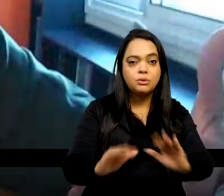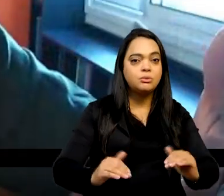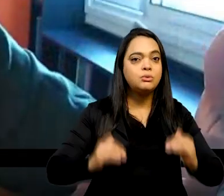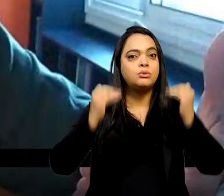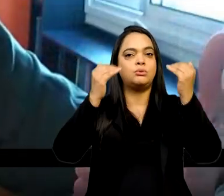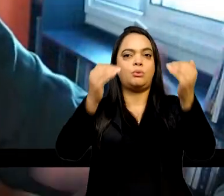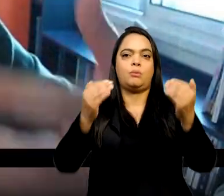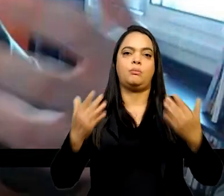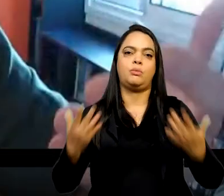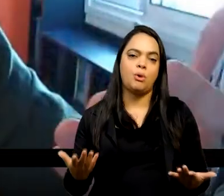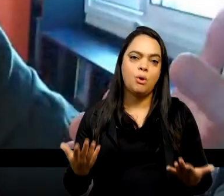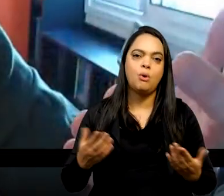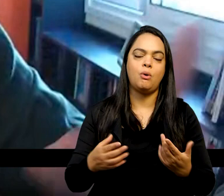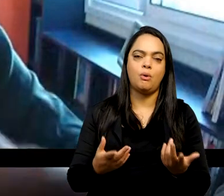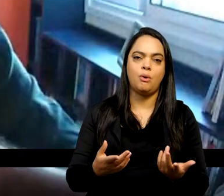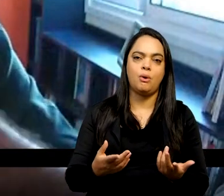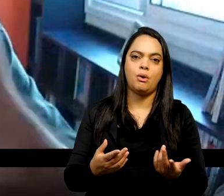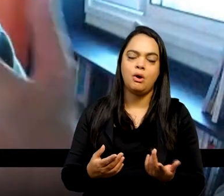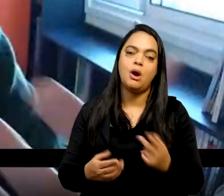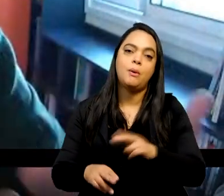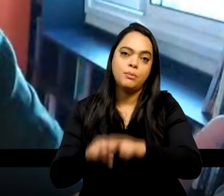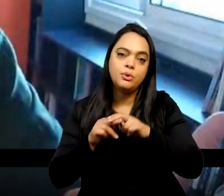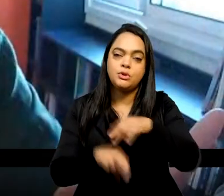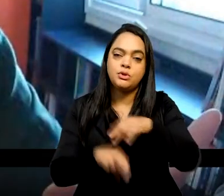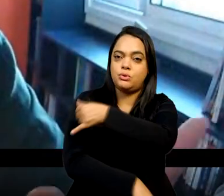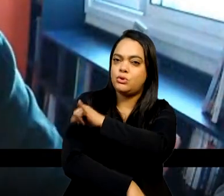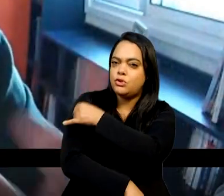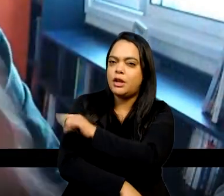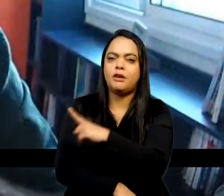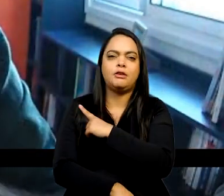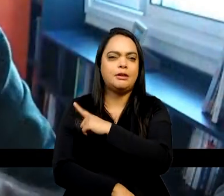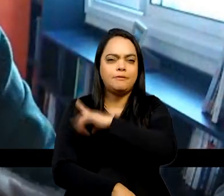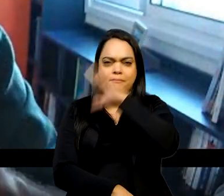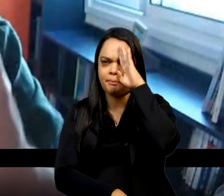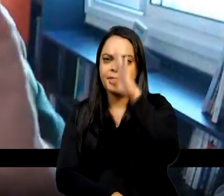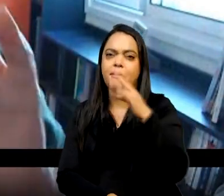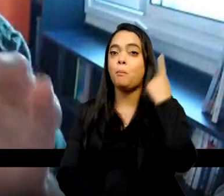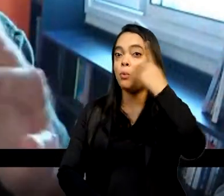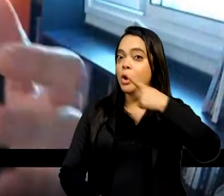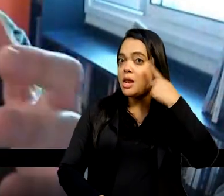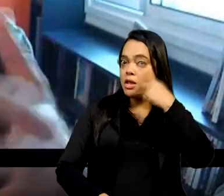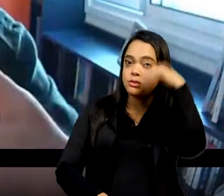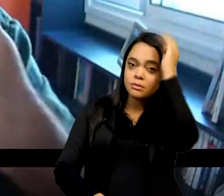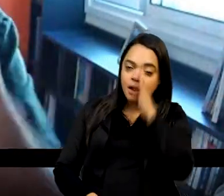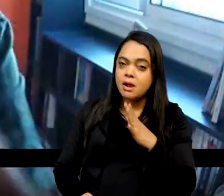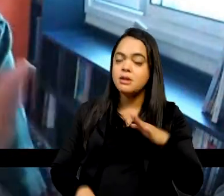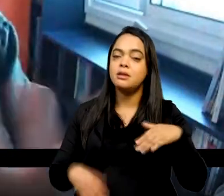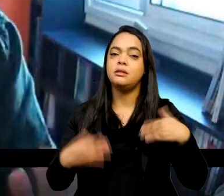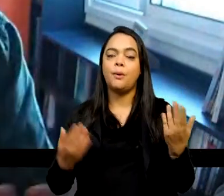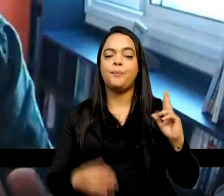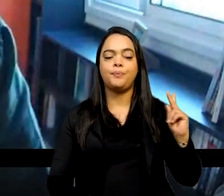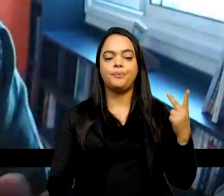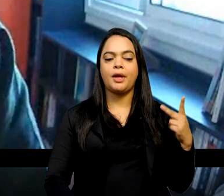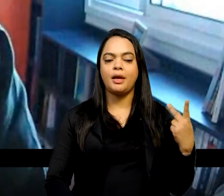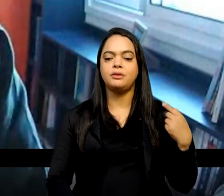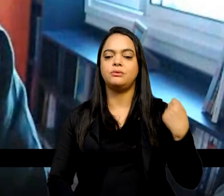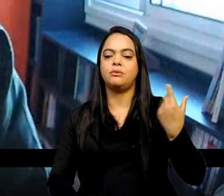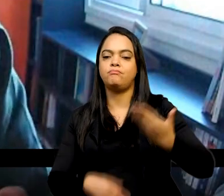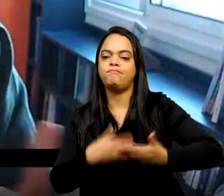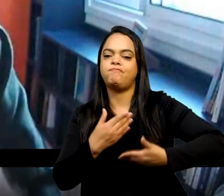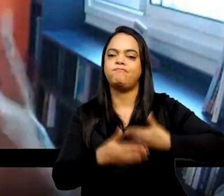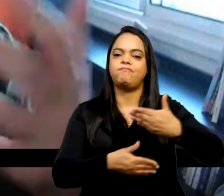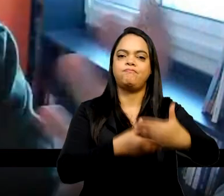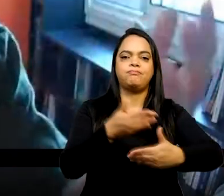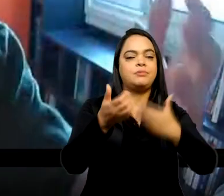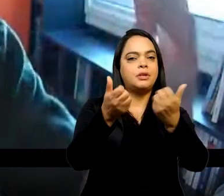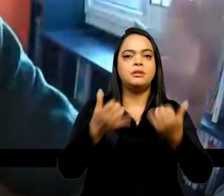político do Rio de Janeiro na história do Brasil durante muito tempo. E aí, a historiografia, naquilo que ela se desdobra institucionalmente,